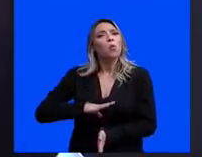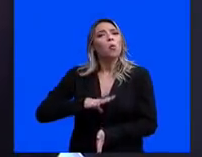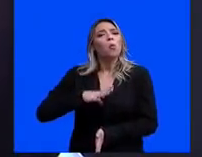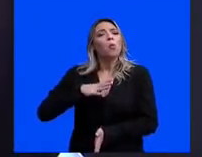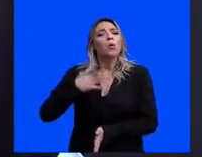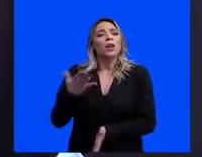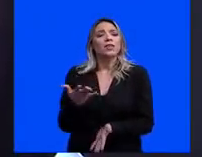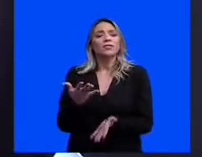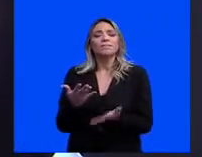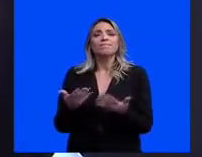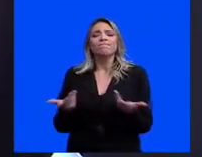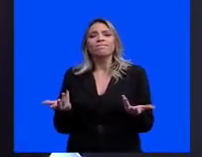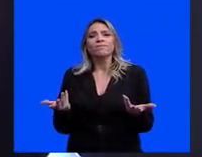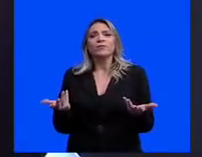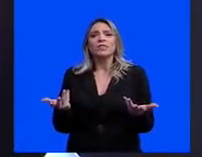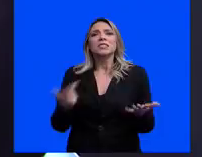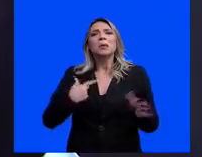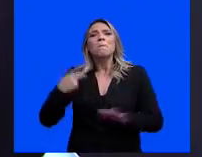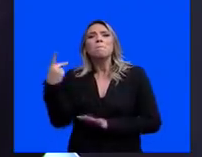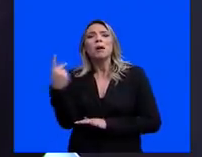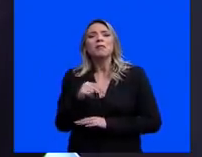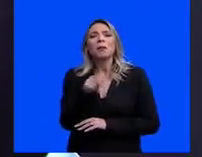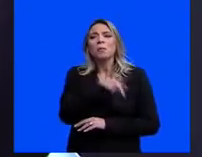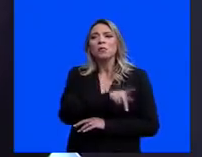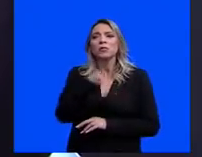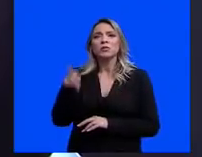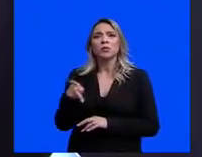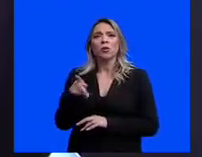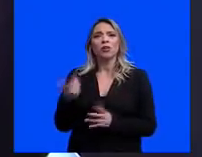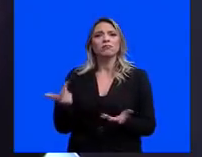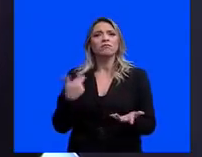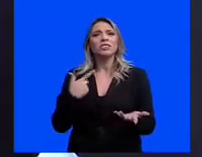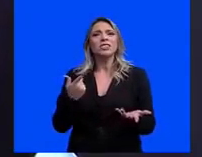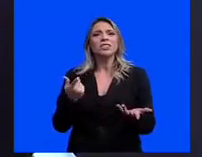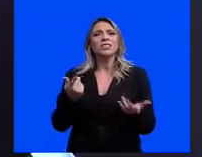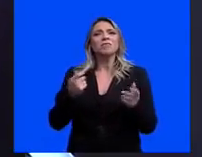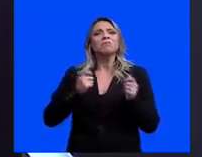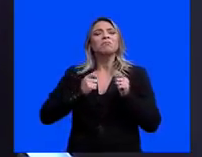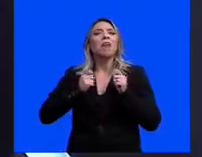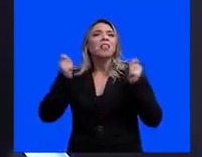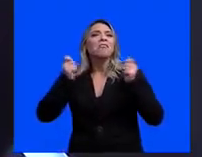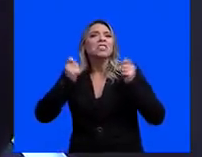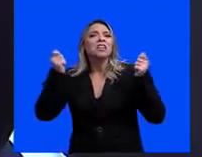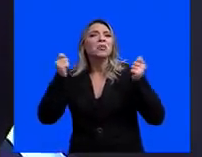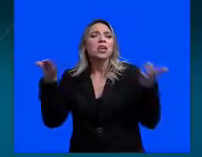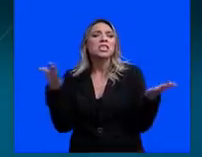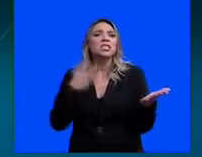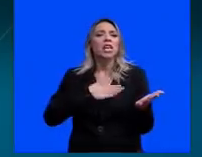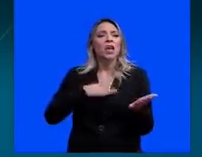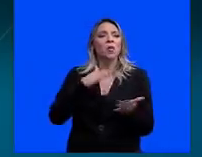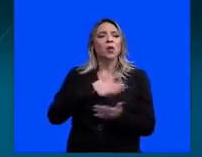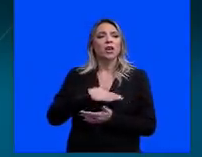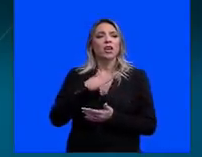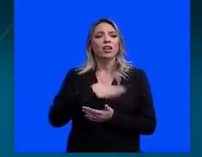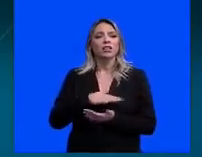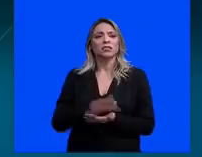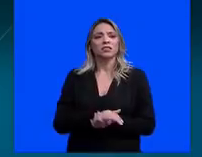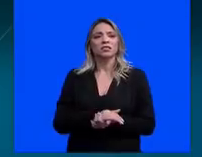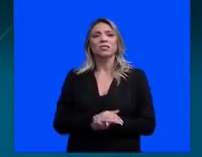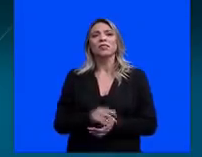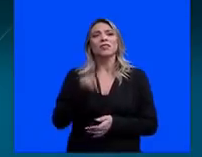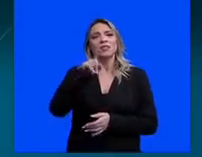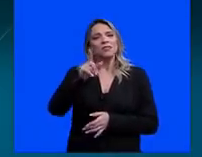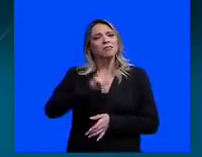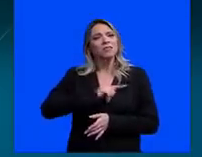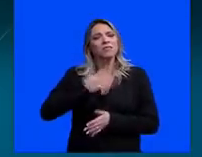bater em professor em manifestações tranquilas como você tinha mais de 60